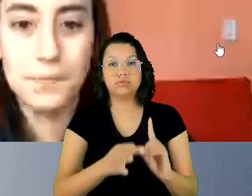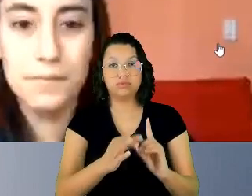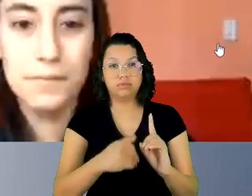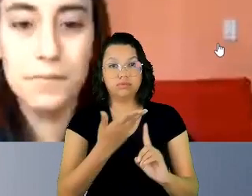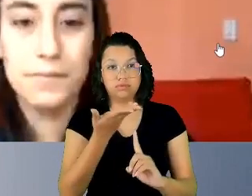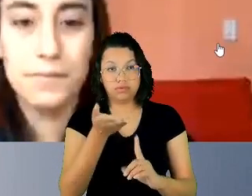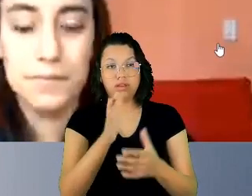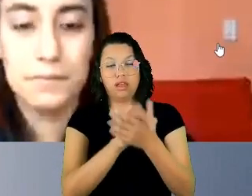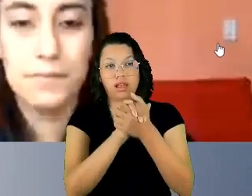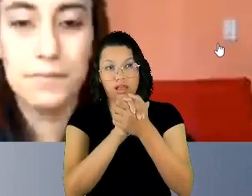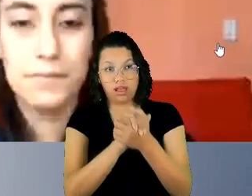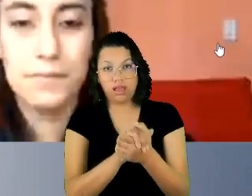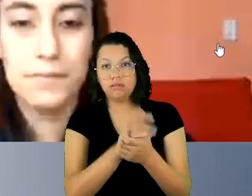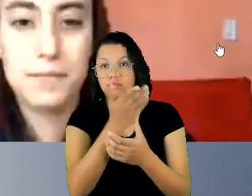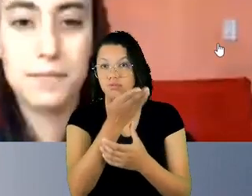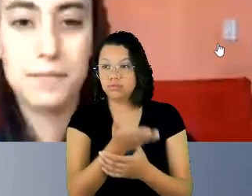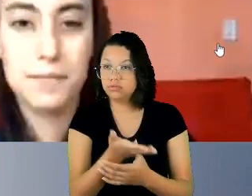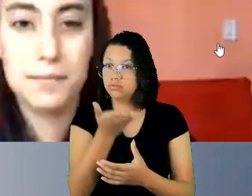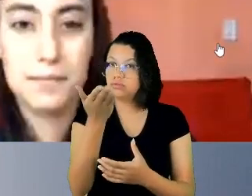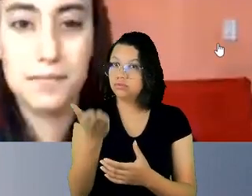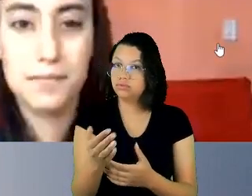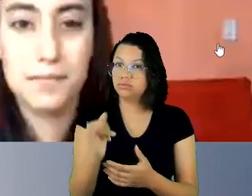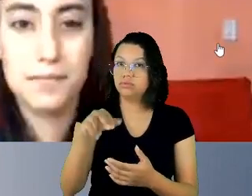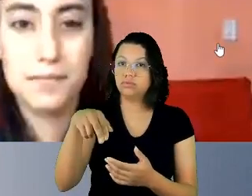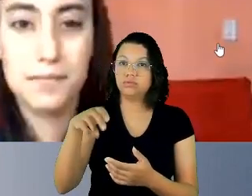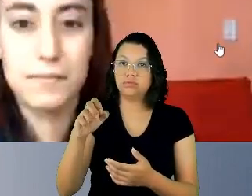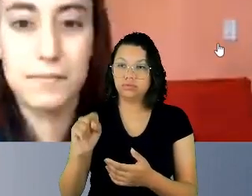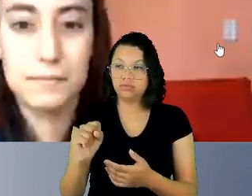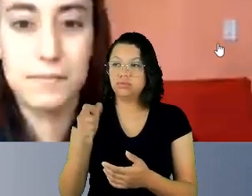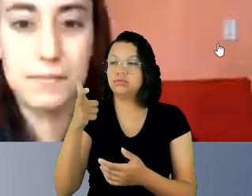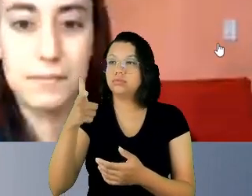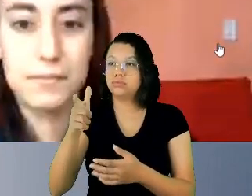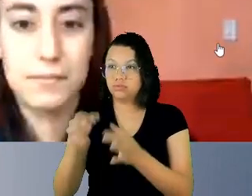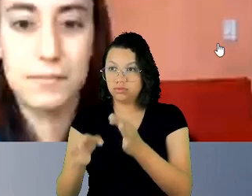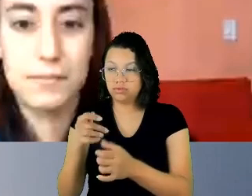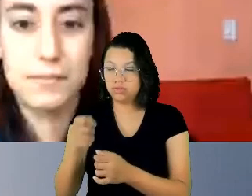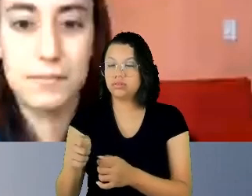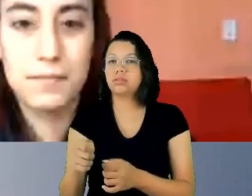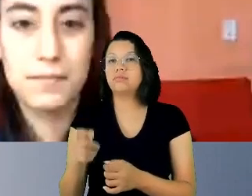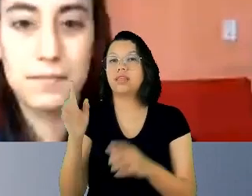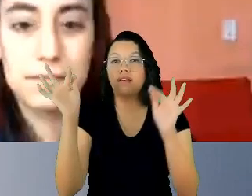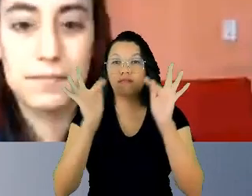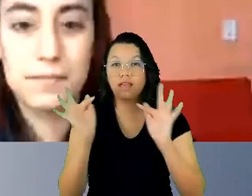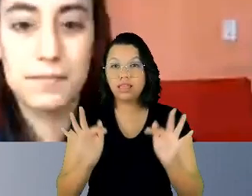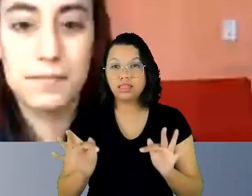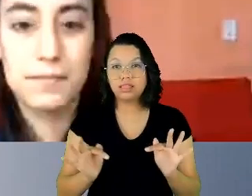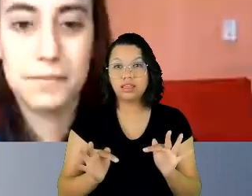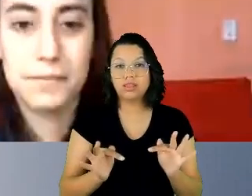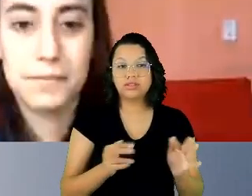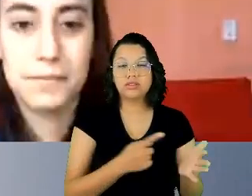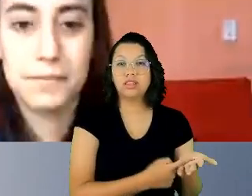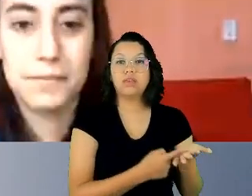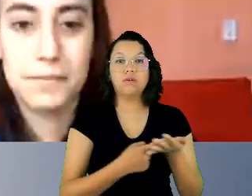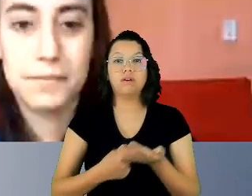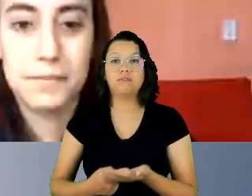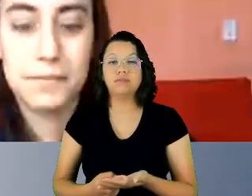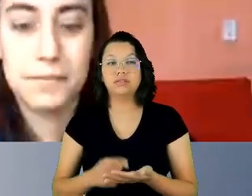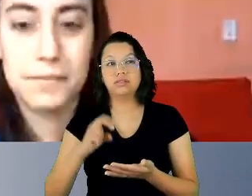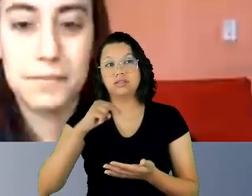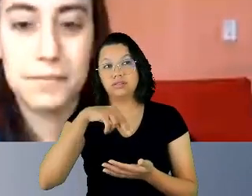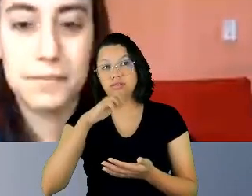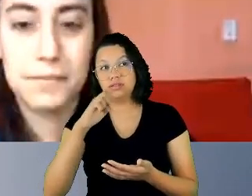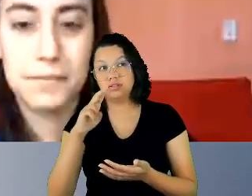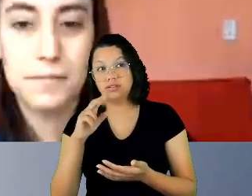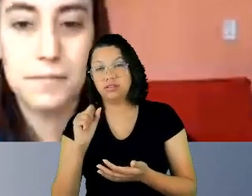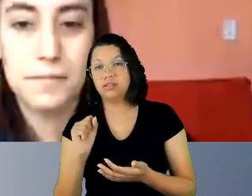Raeclé pela felicidade de terem convidado a Neuza para participar da abertura desse evento. Devolvo, então, a palavra e assim